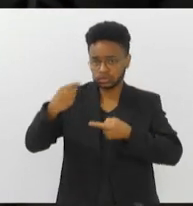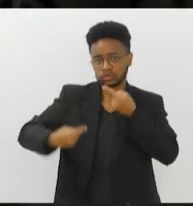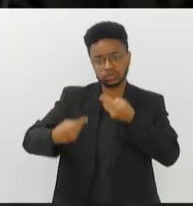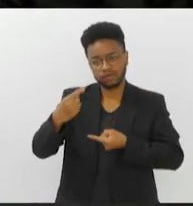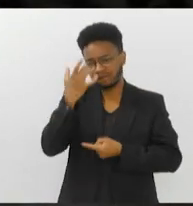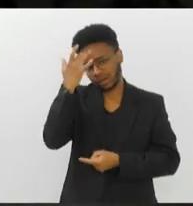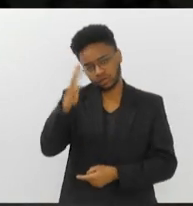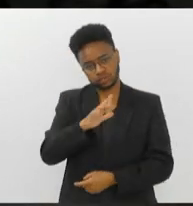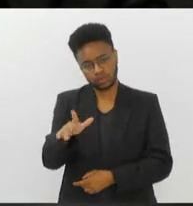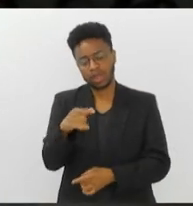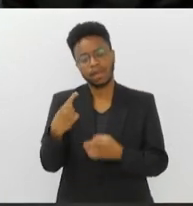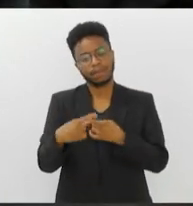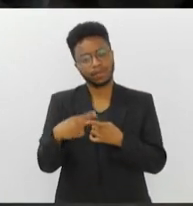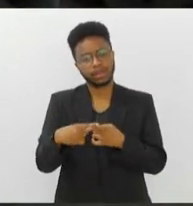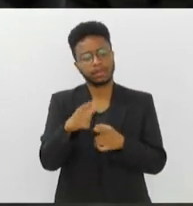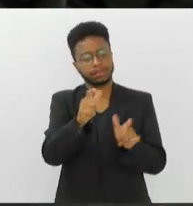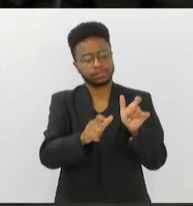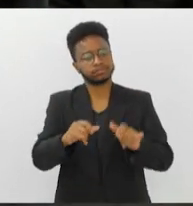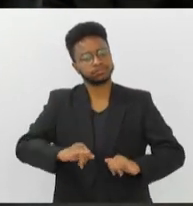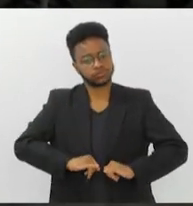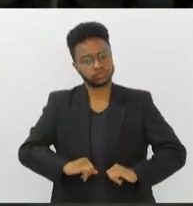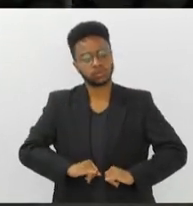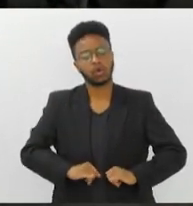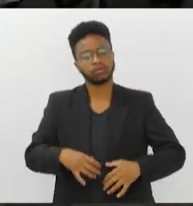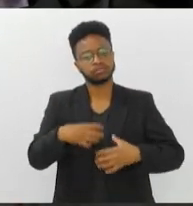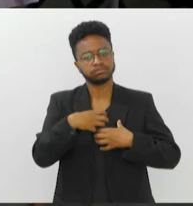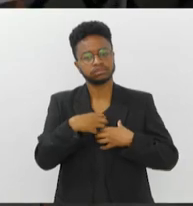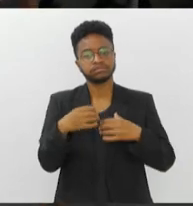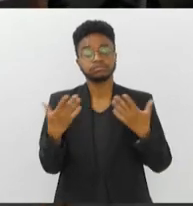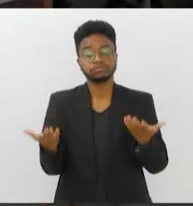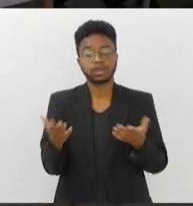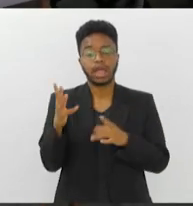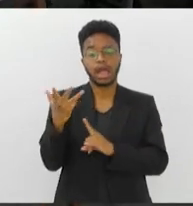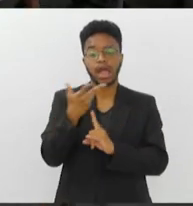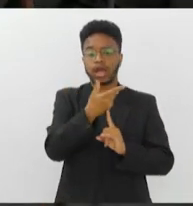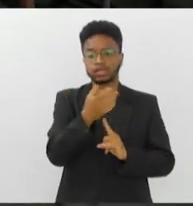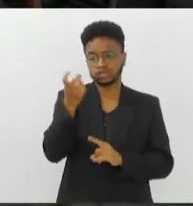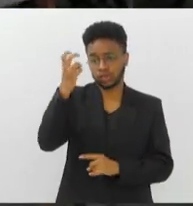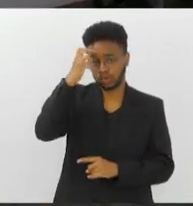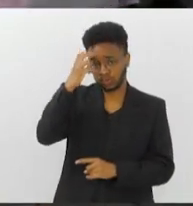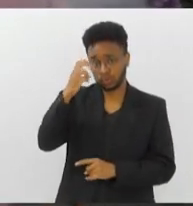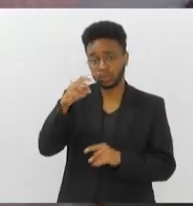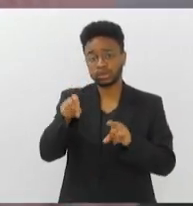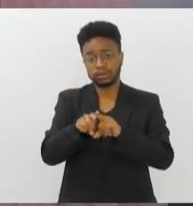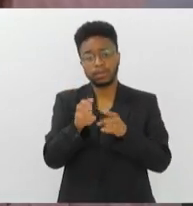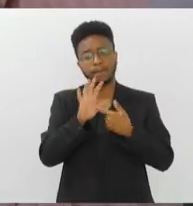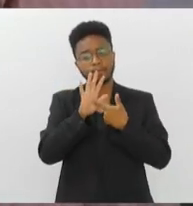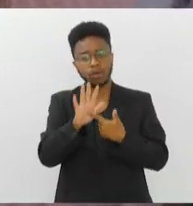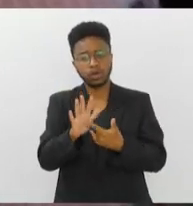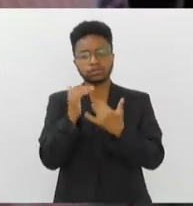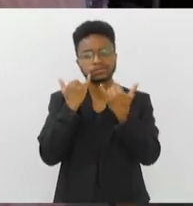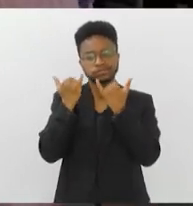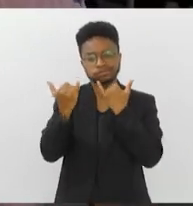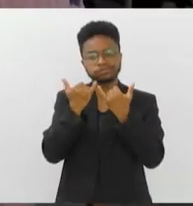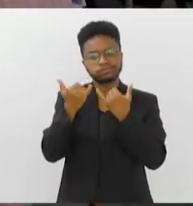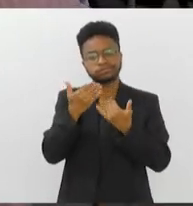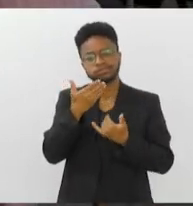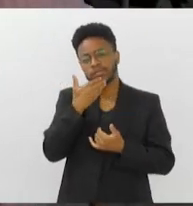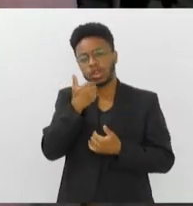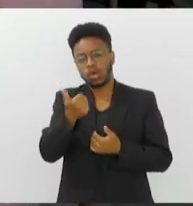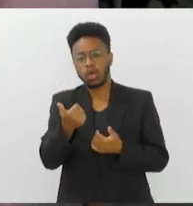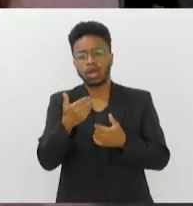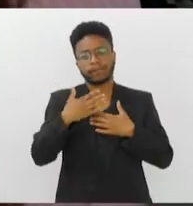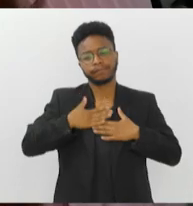causa muito sofrimento para famílias, mulheres. Então, a arte, a cultura, trazem uma forma mais lúdica, mais suave para